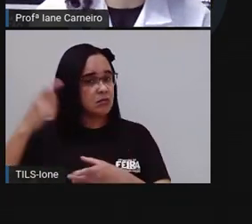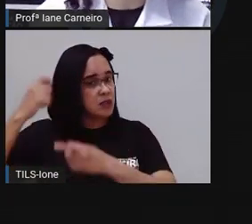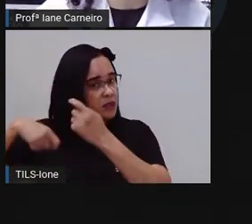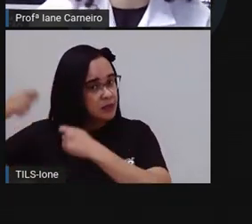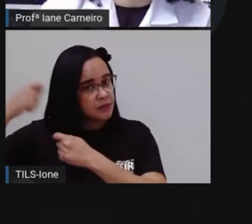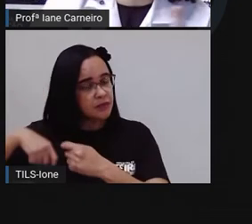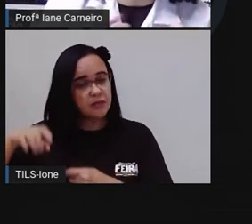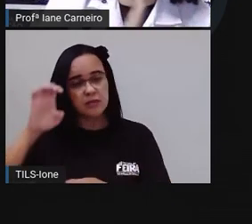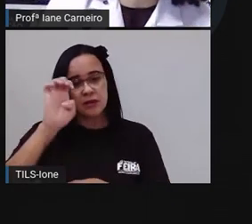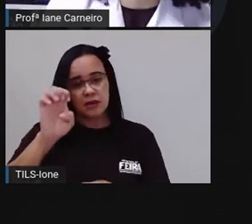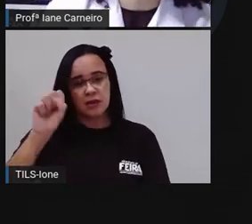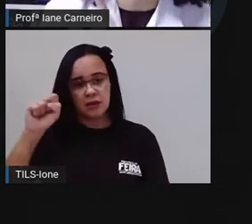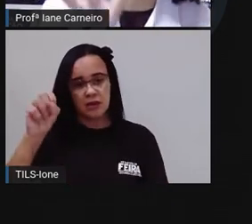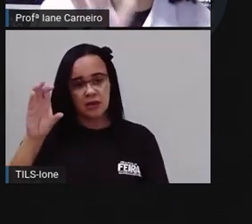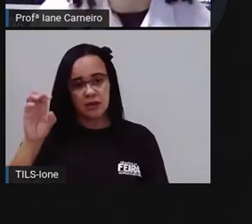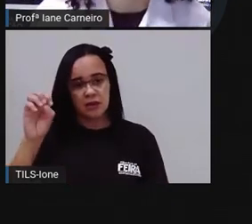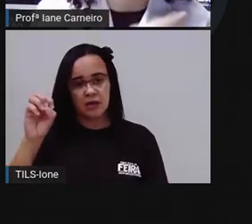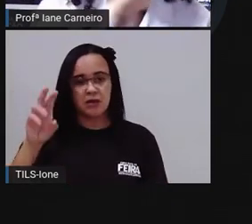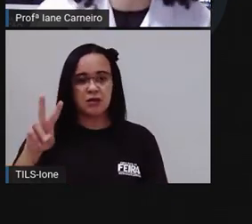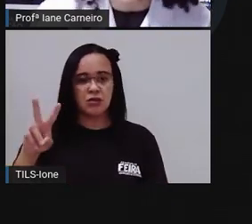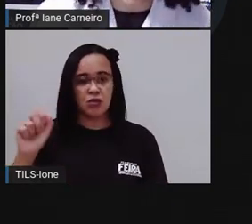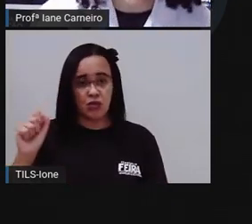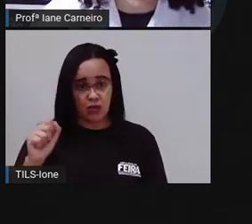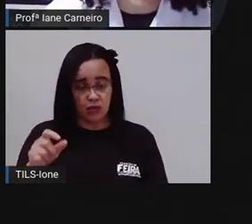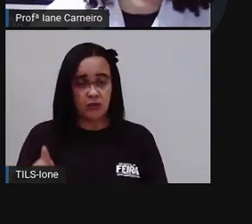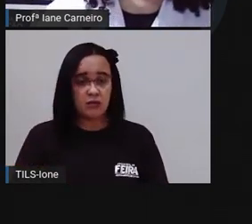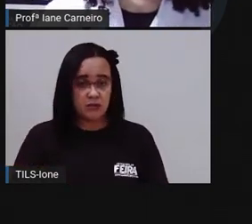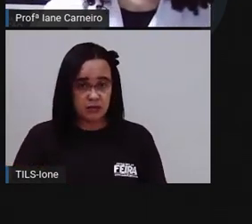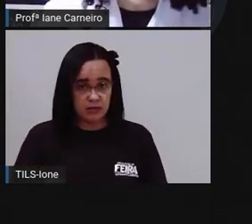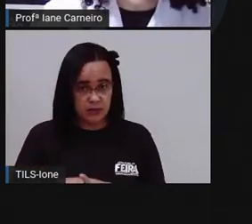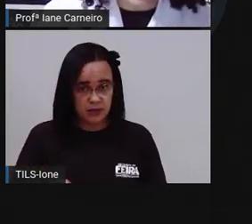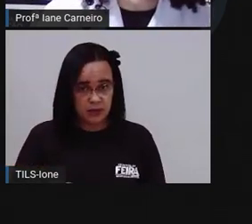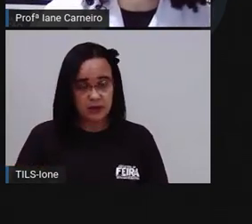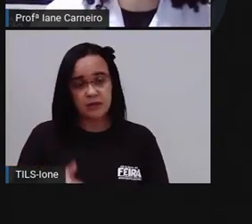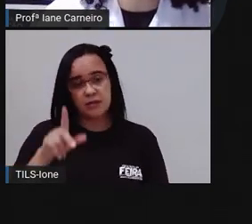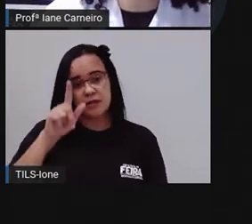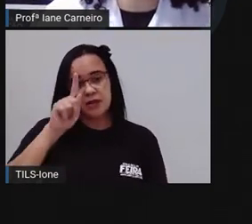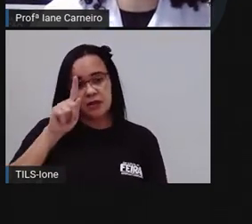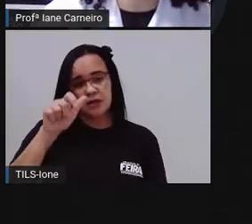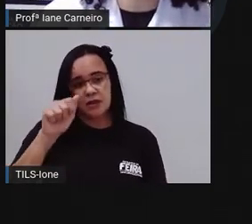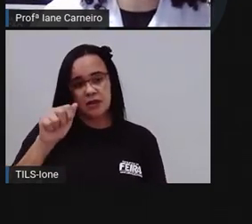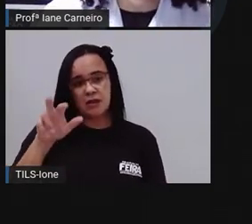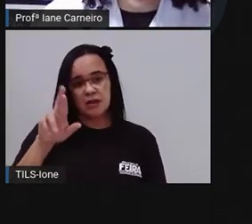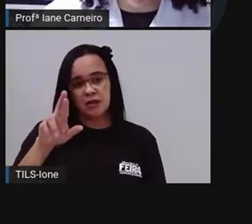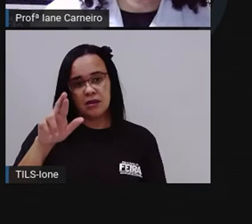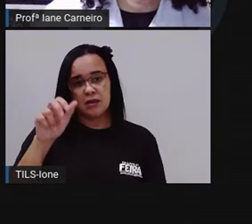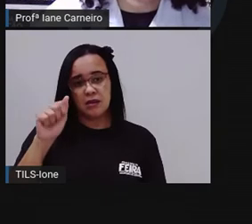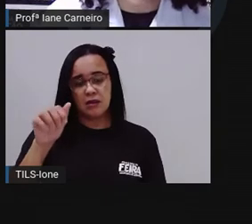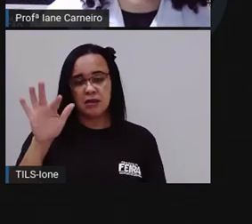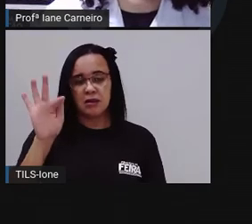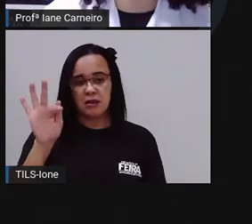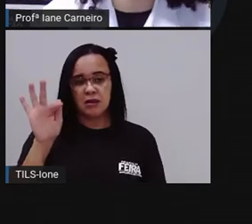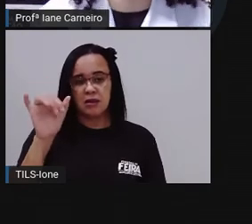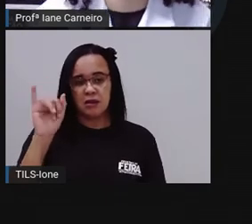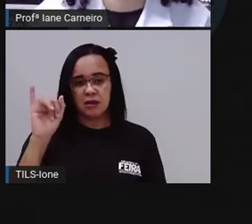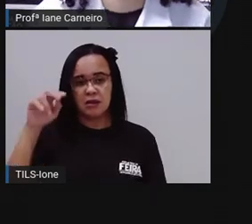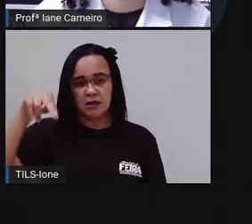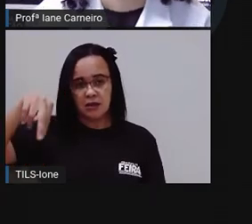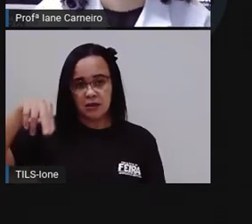garrafinha, né? Quando você vai pra escola, sua garrafinha, só você pode beber garrafinha de água,